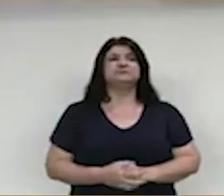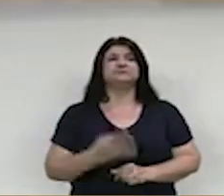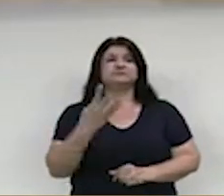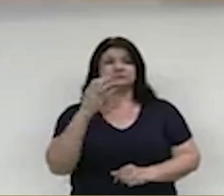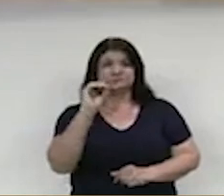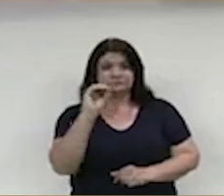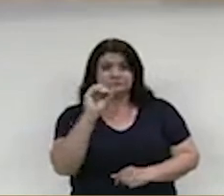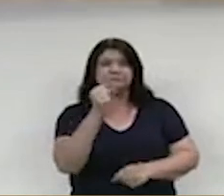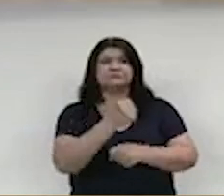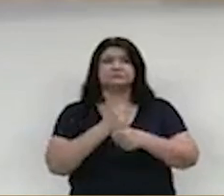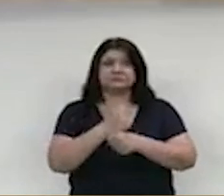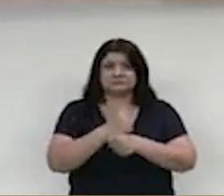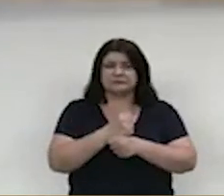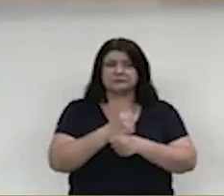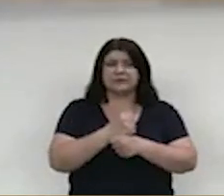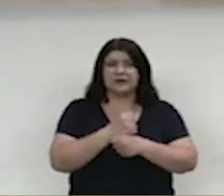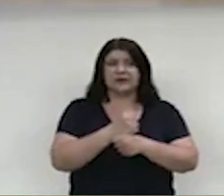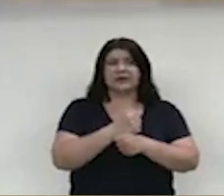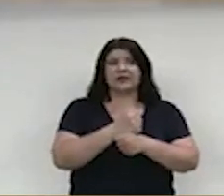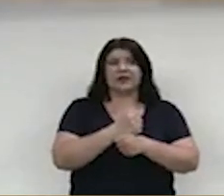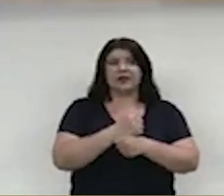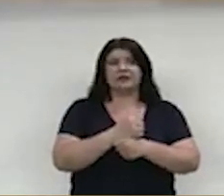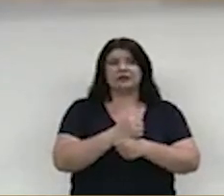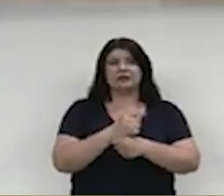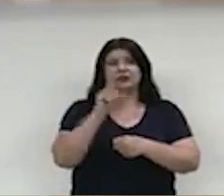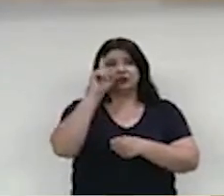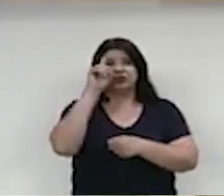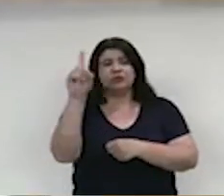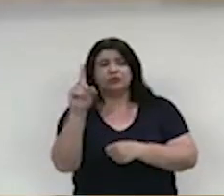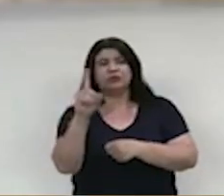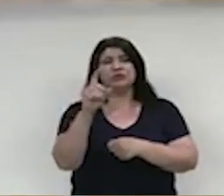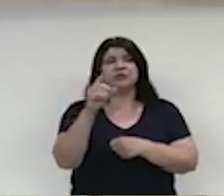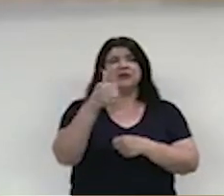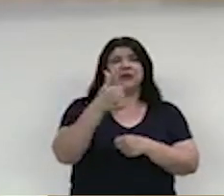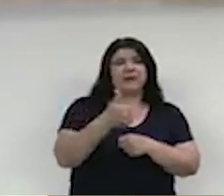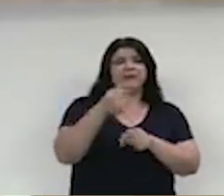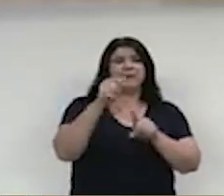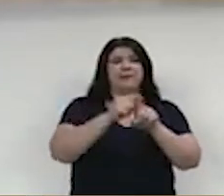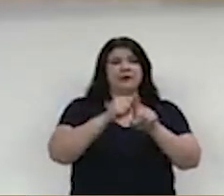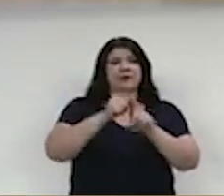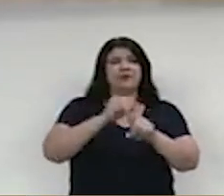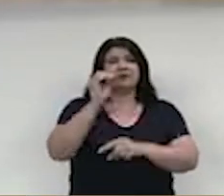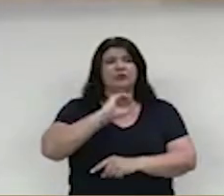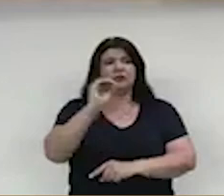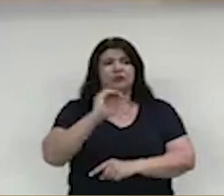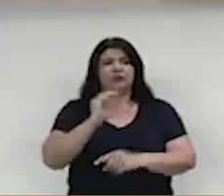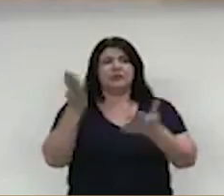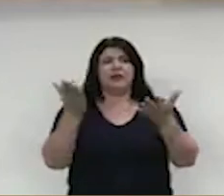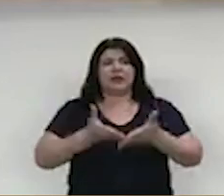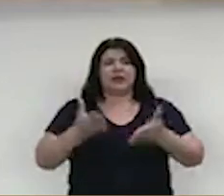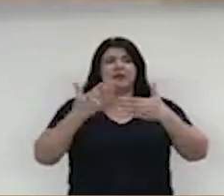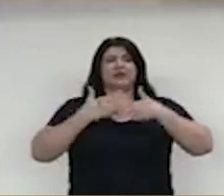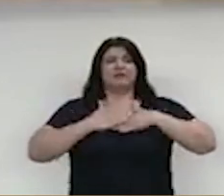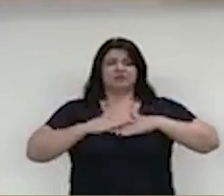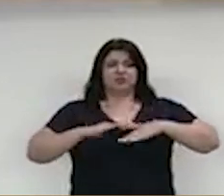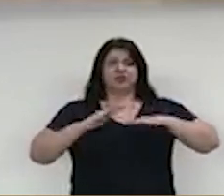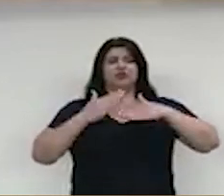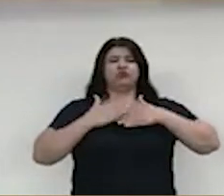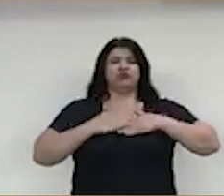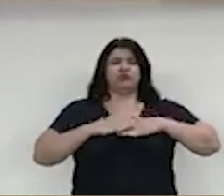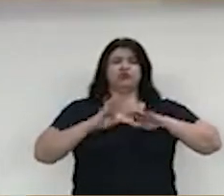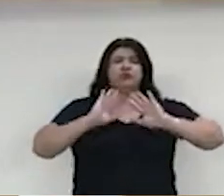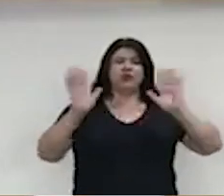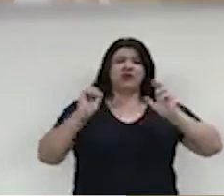públicos prestados e, a partir de 1º de outubro, já vai descansar, já é um funcionário, um ex-funcionário